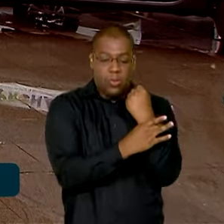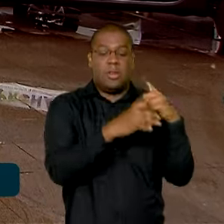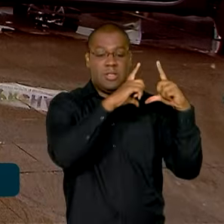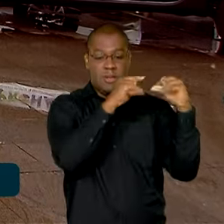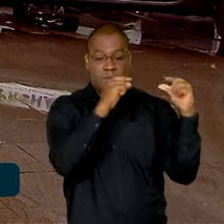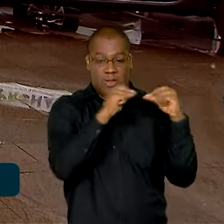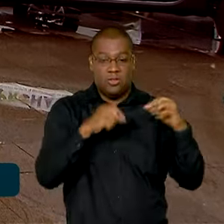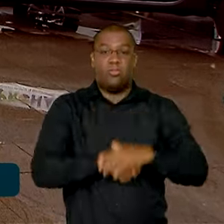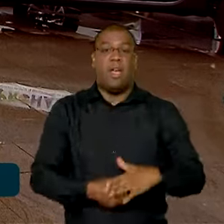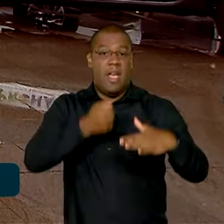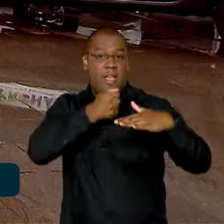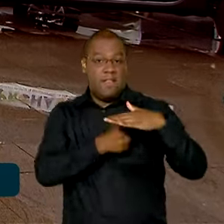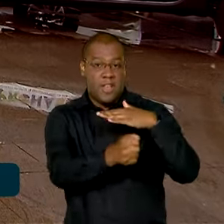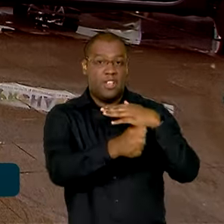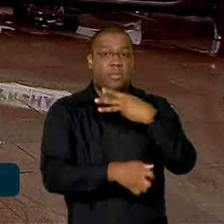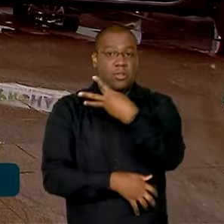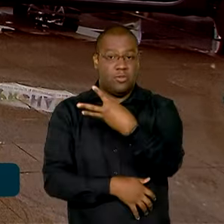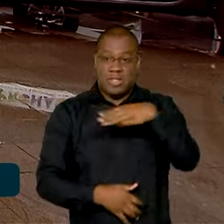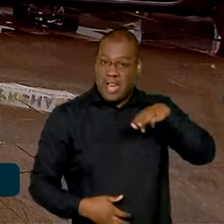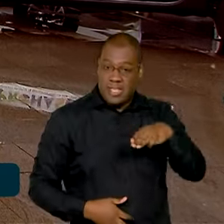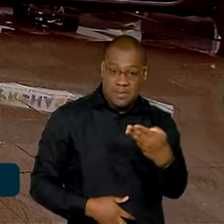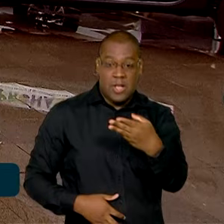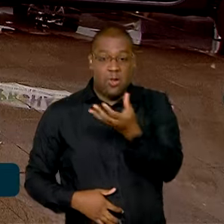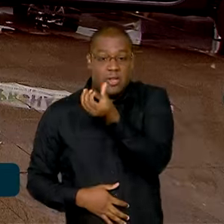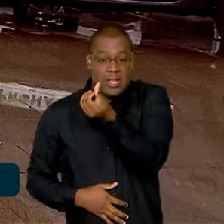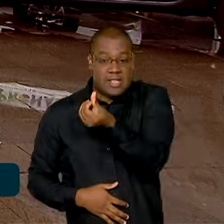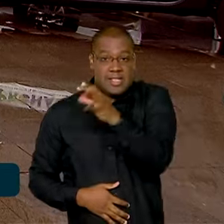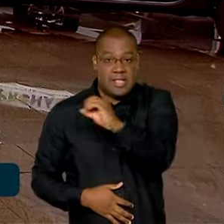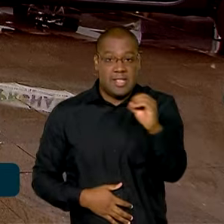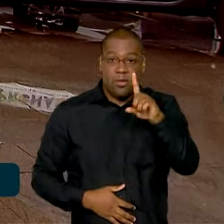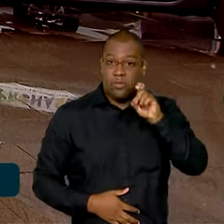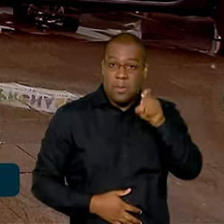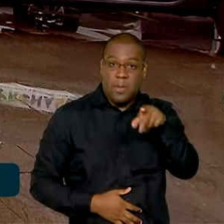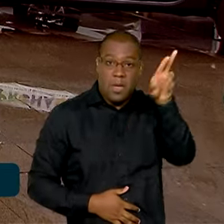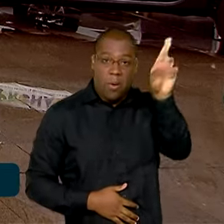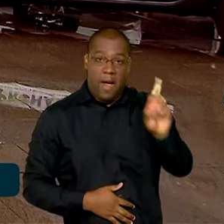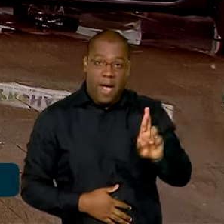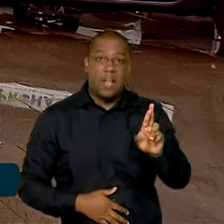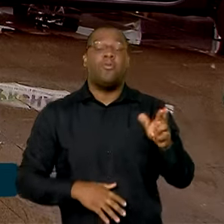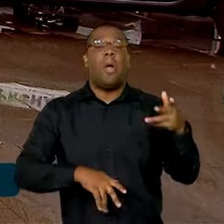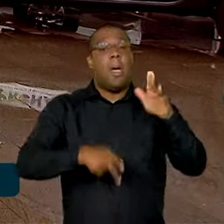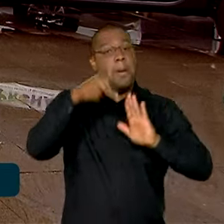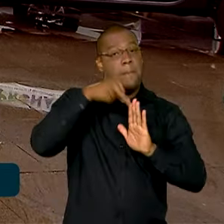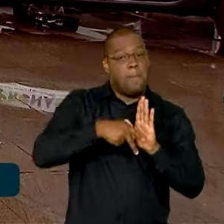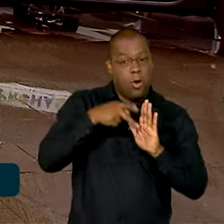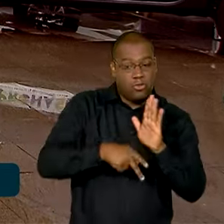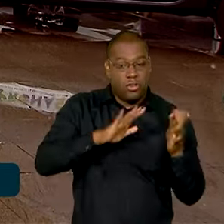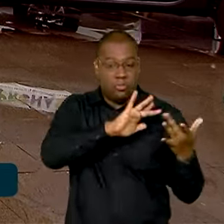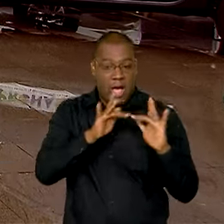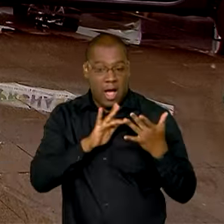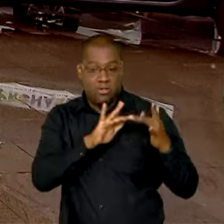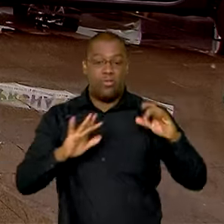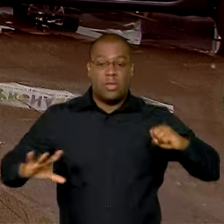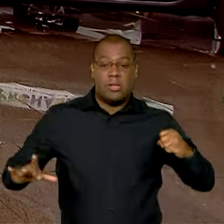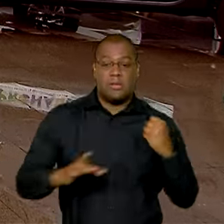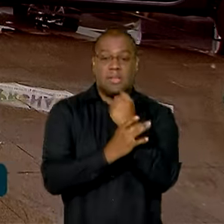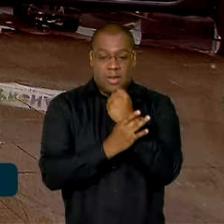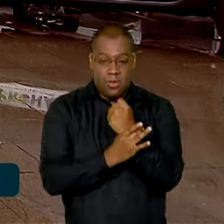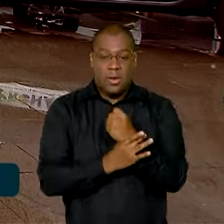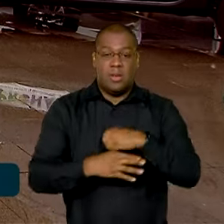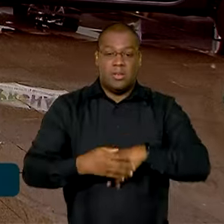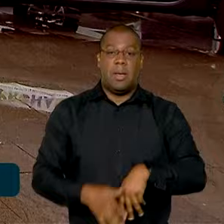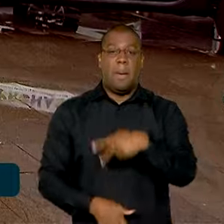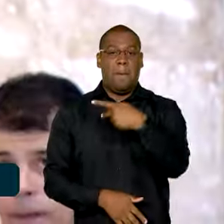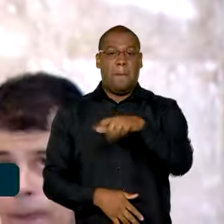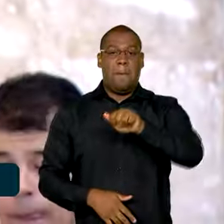de 3 milhões e 600 mil reais está dentro do plano de ação na segurança, o Paz e do